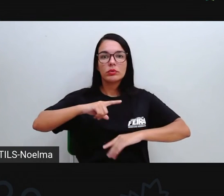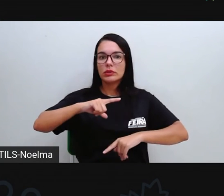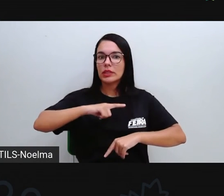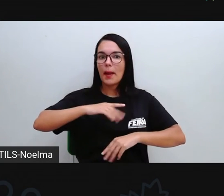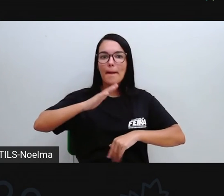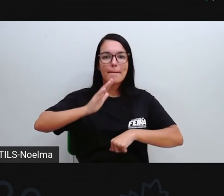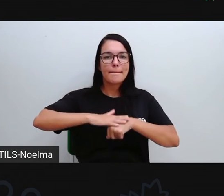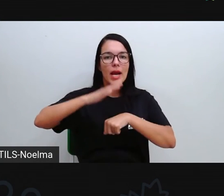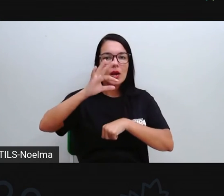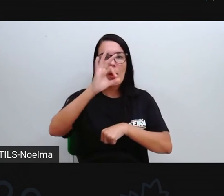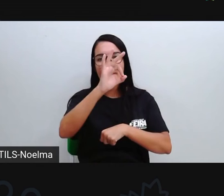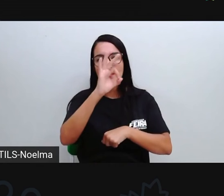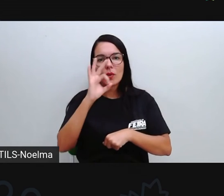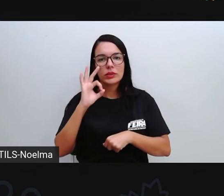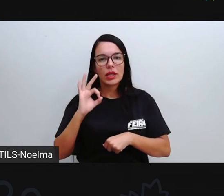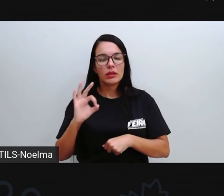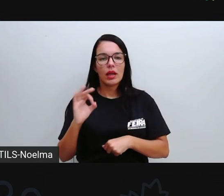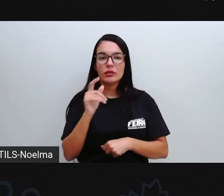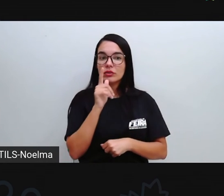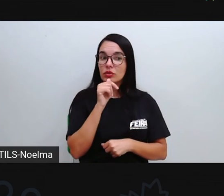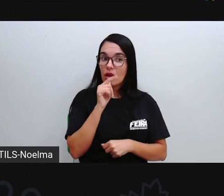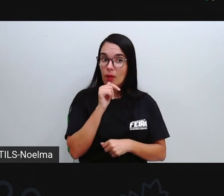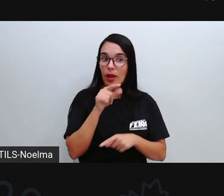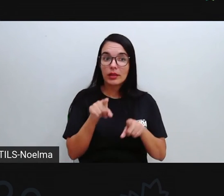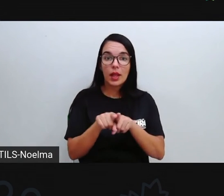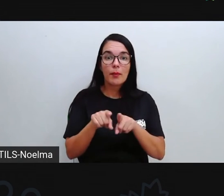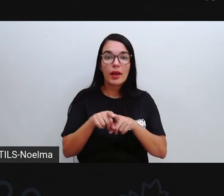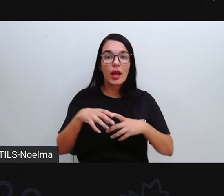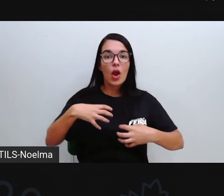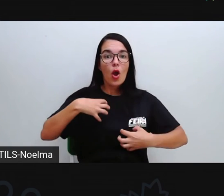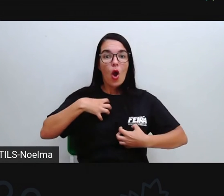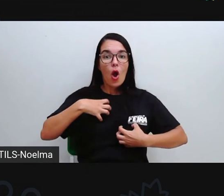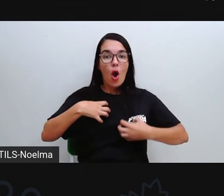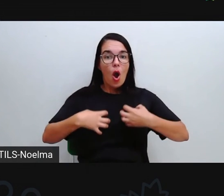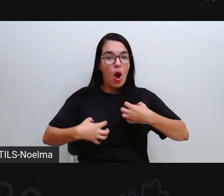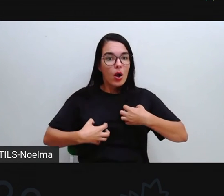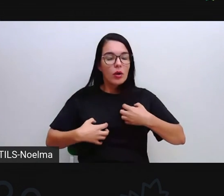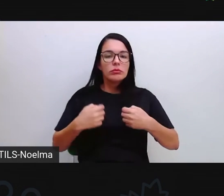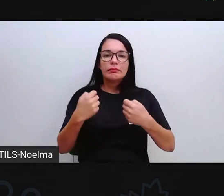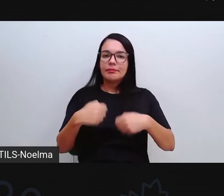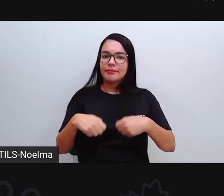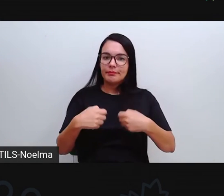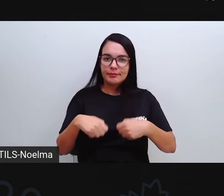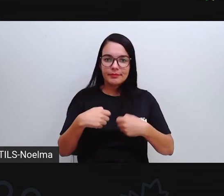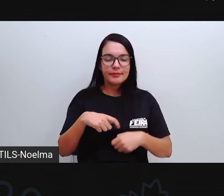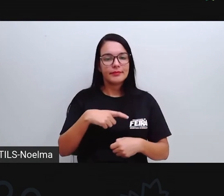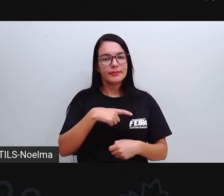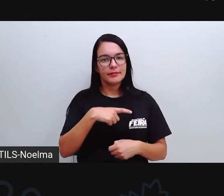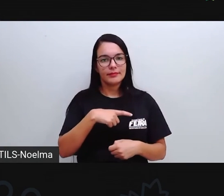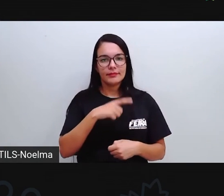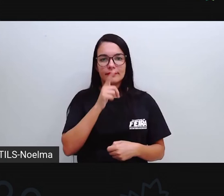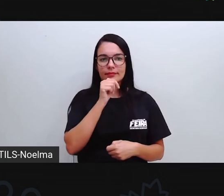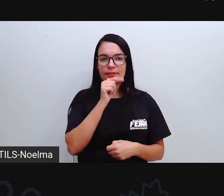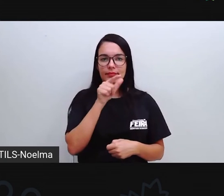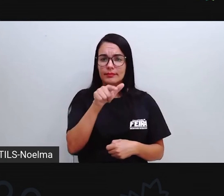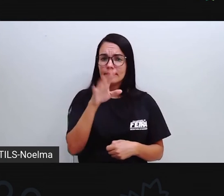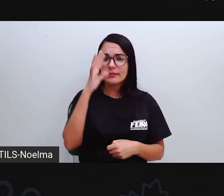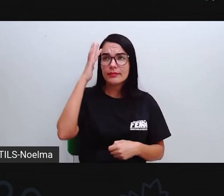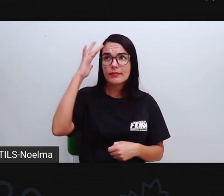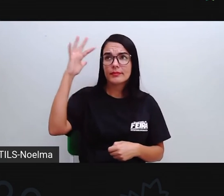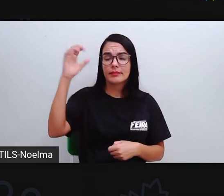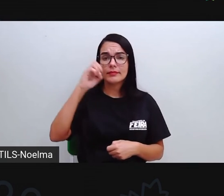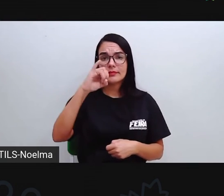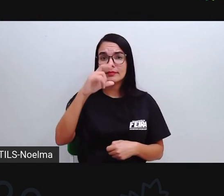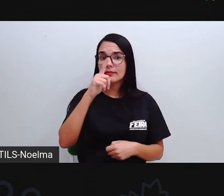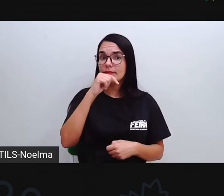formado Por água E a gente viu Que os nossos próprios órgãos Há uma quantidade Muito grande De água Para a sua formação Imagine aí Se a gente